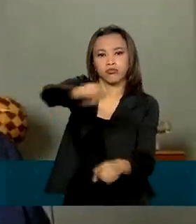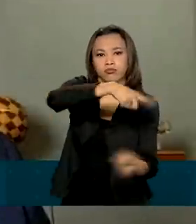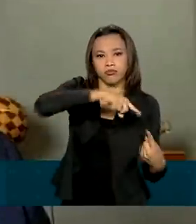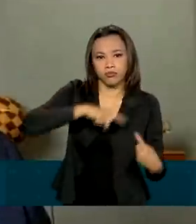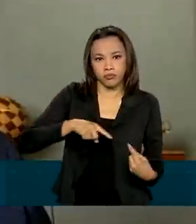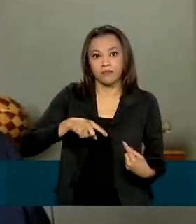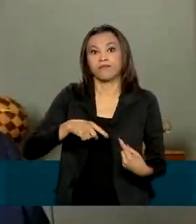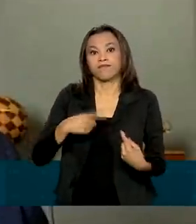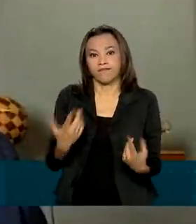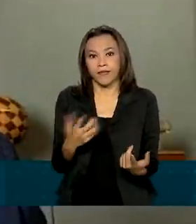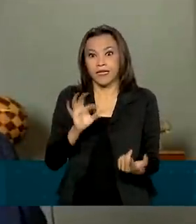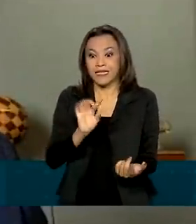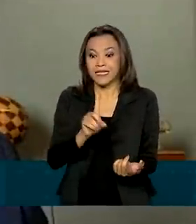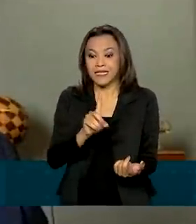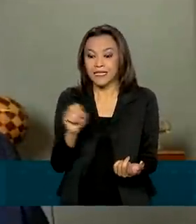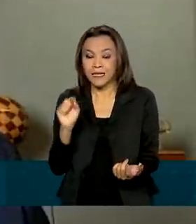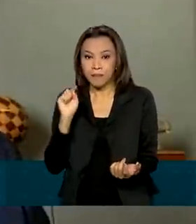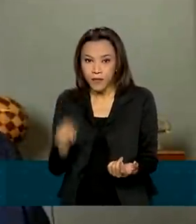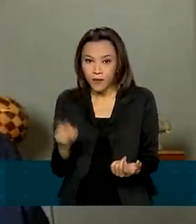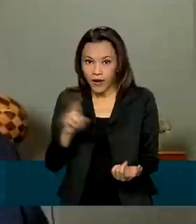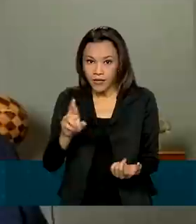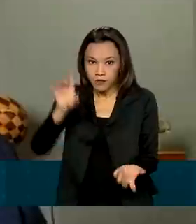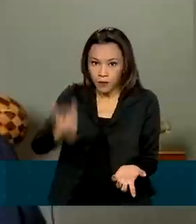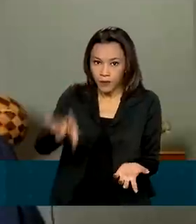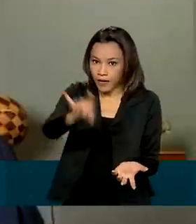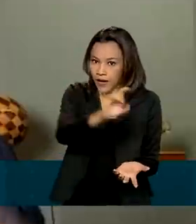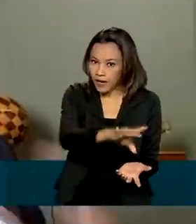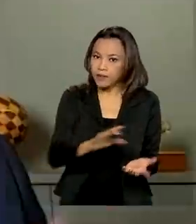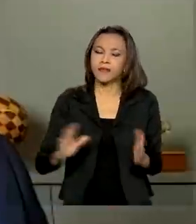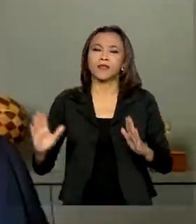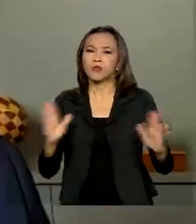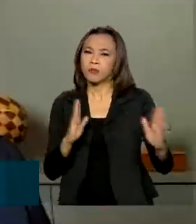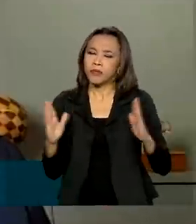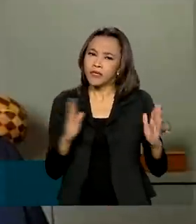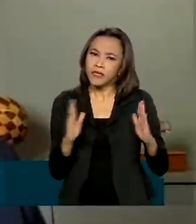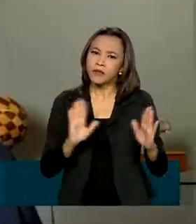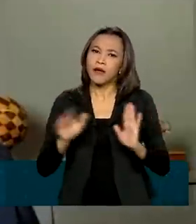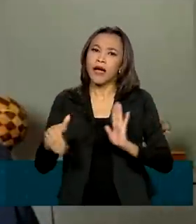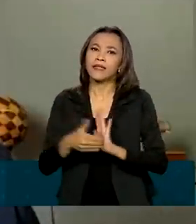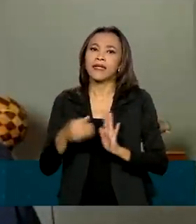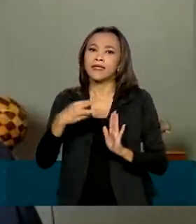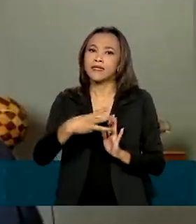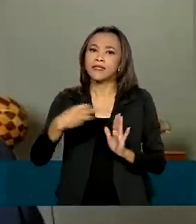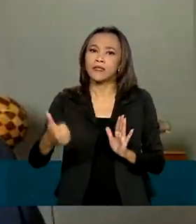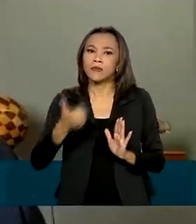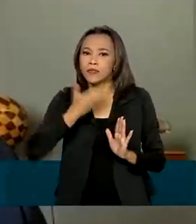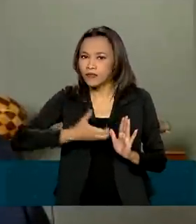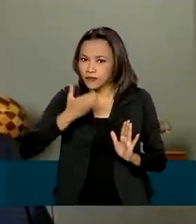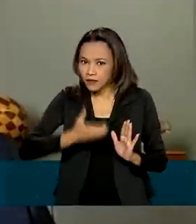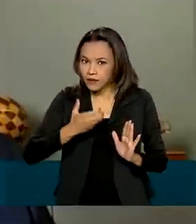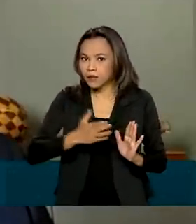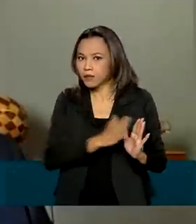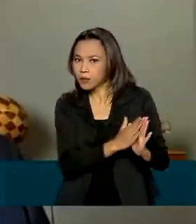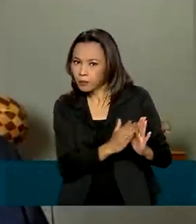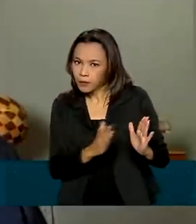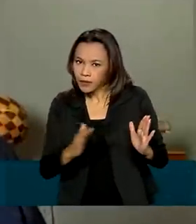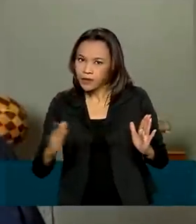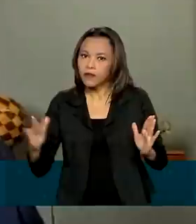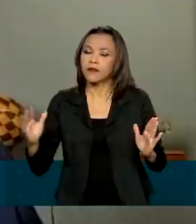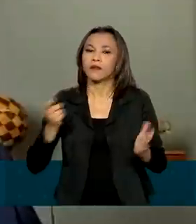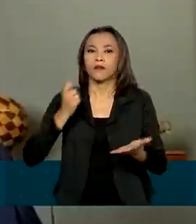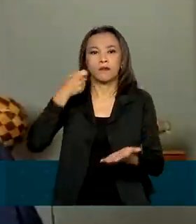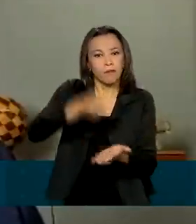operação, com prazo de pagamento em 24 meses e prazo carência até o dia 31 de dezembro. E também temos a situação de